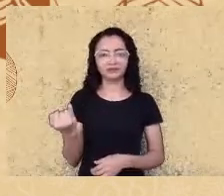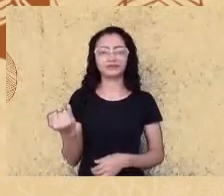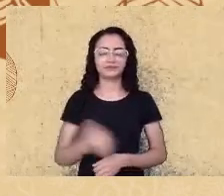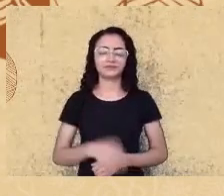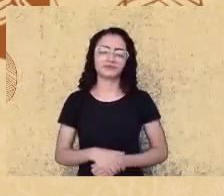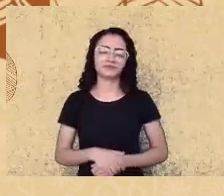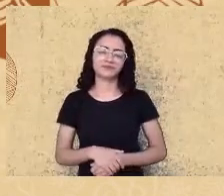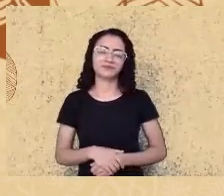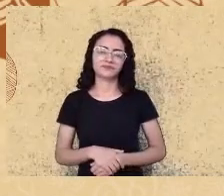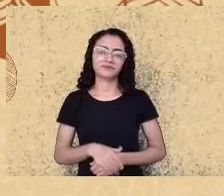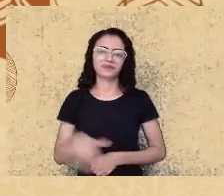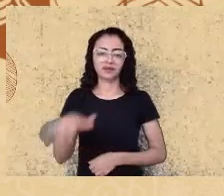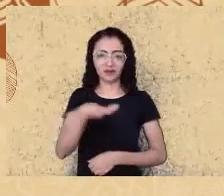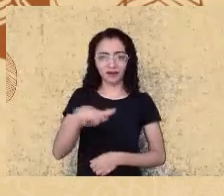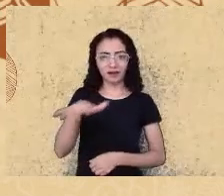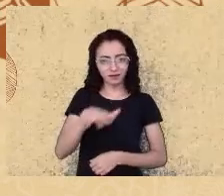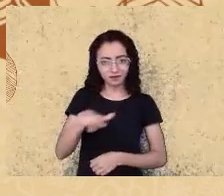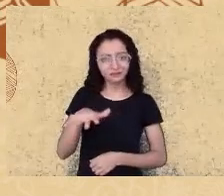Neuropsicologia.